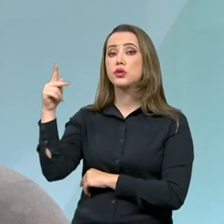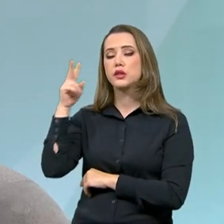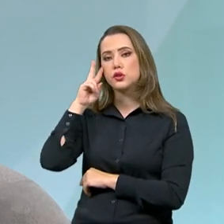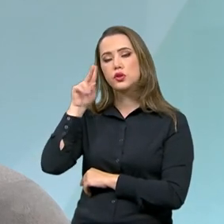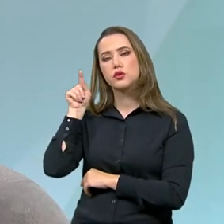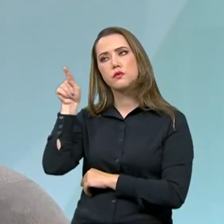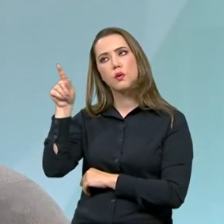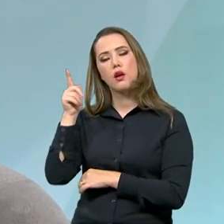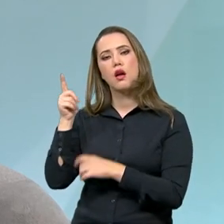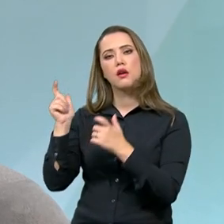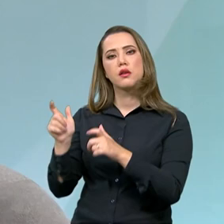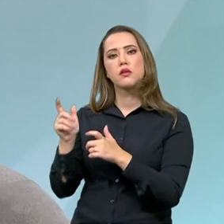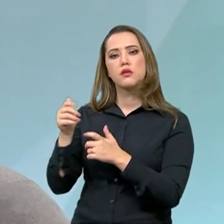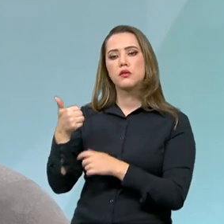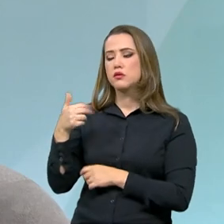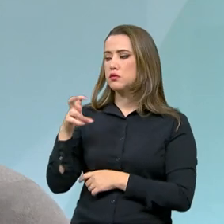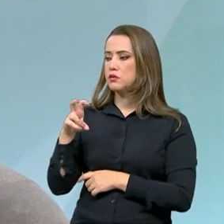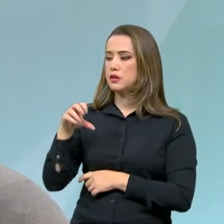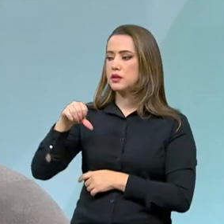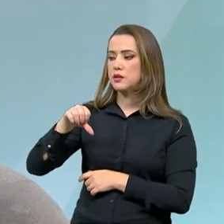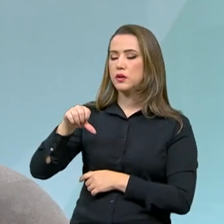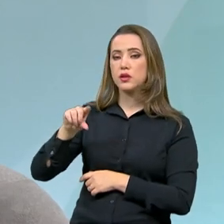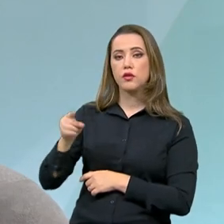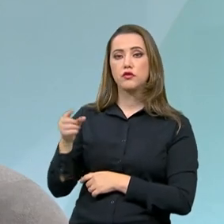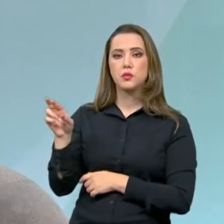esses dias, ele está custando R 159 mil.